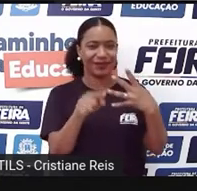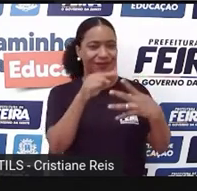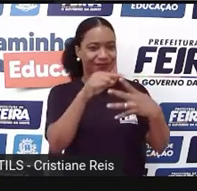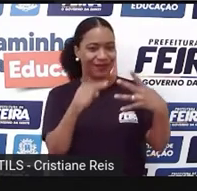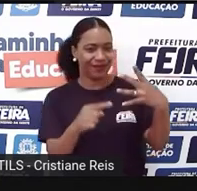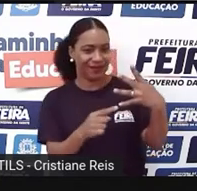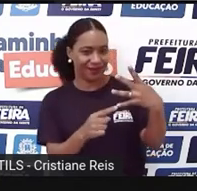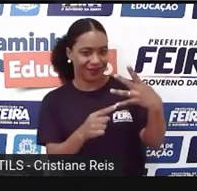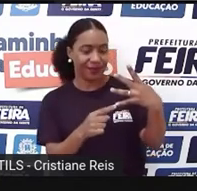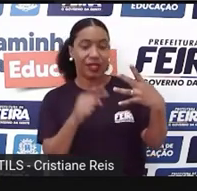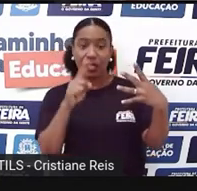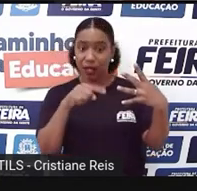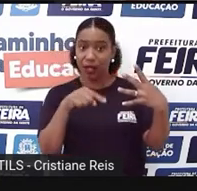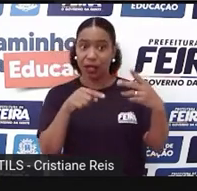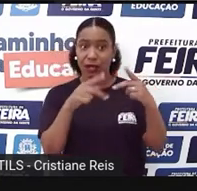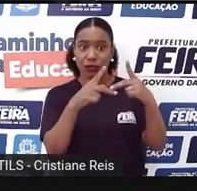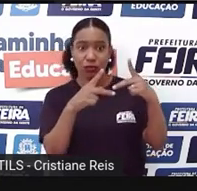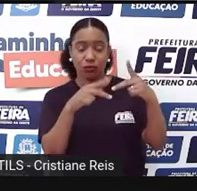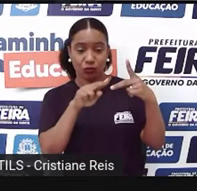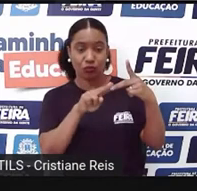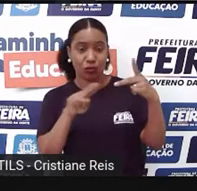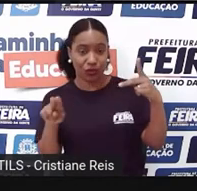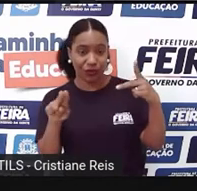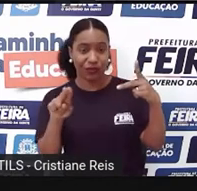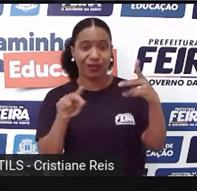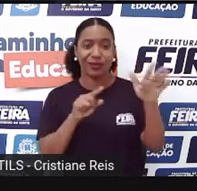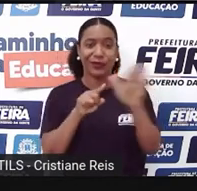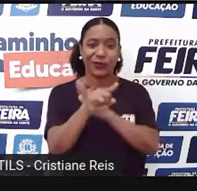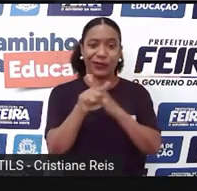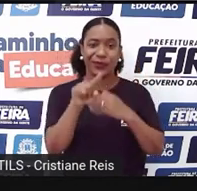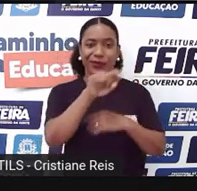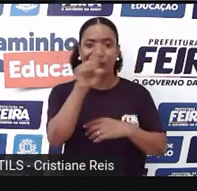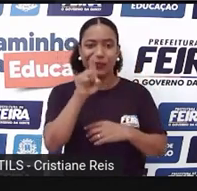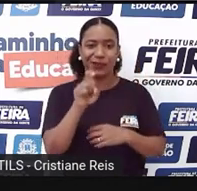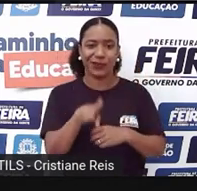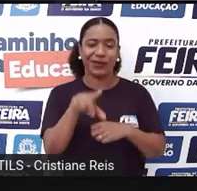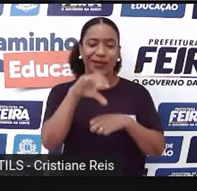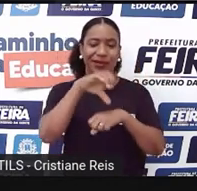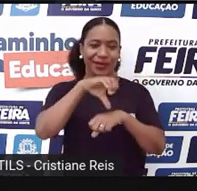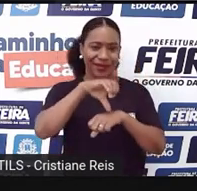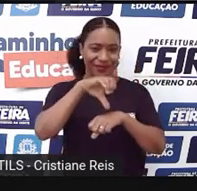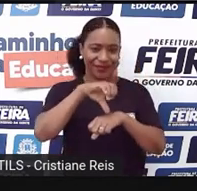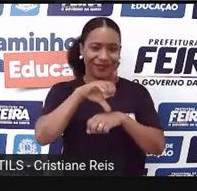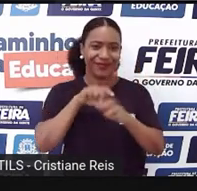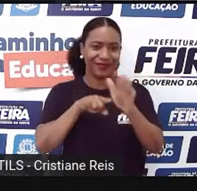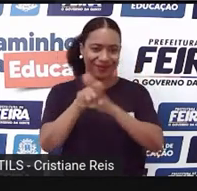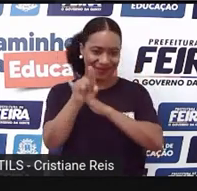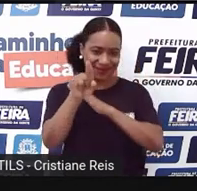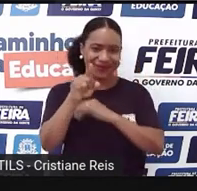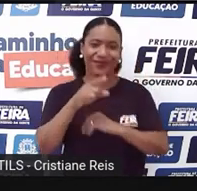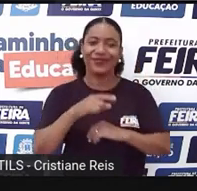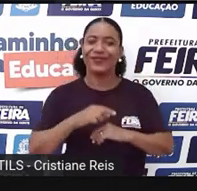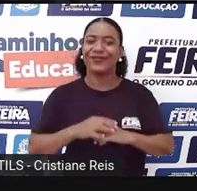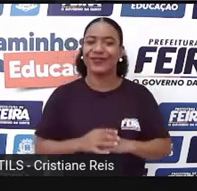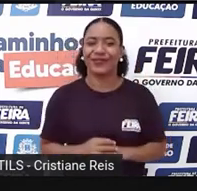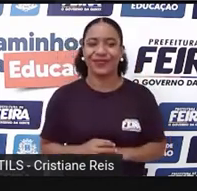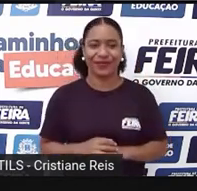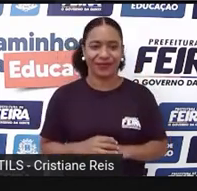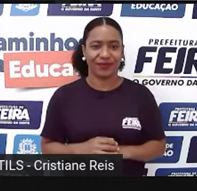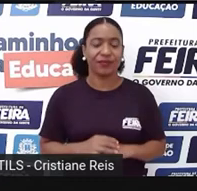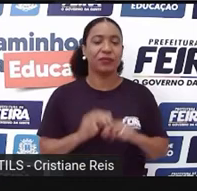nossa língua de pronomes interrogativos. São aqueles pronomes que nós utilizamos para fazer perguntas.